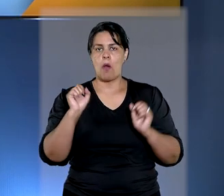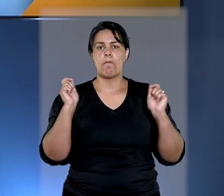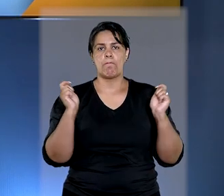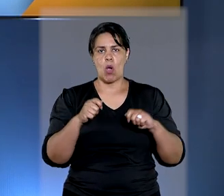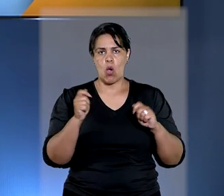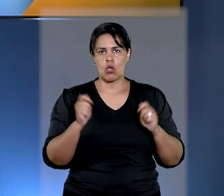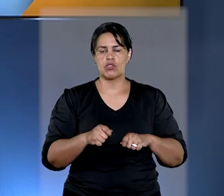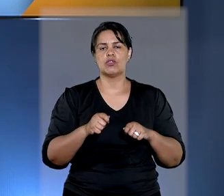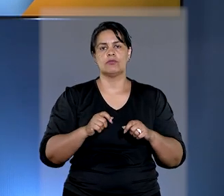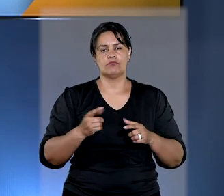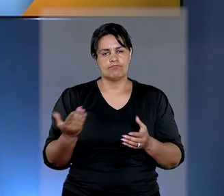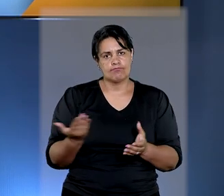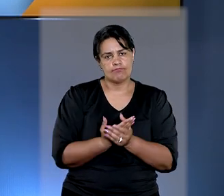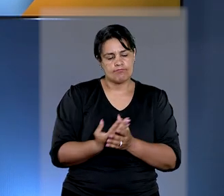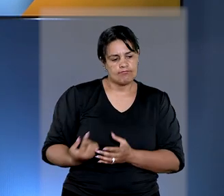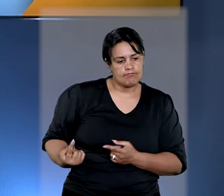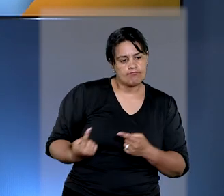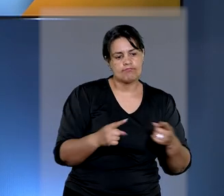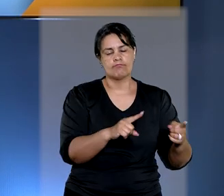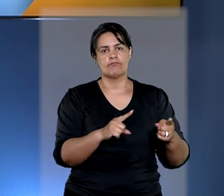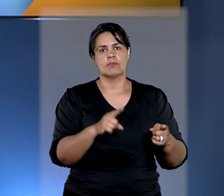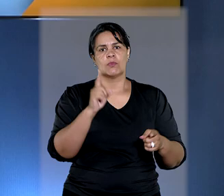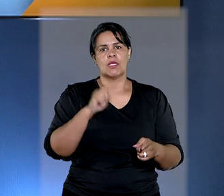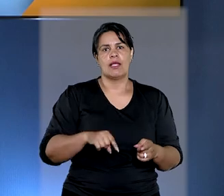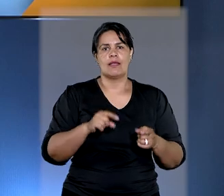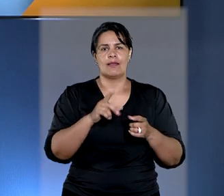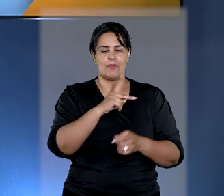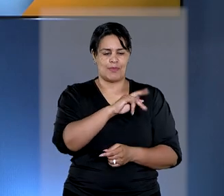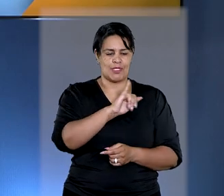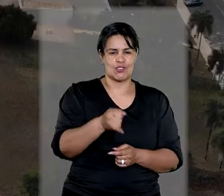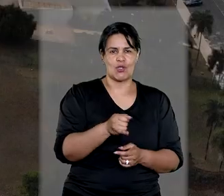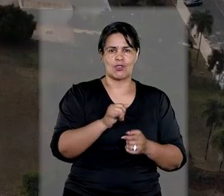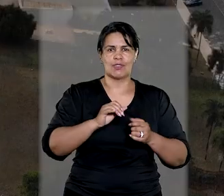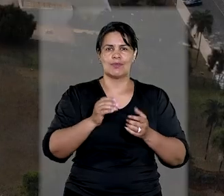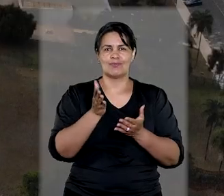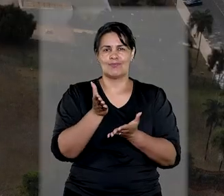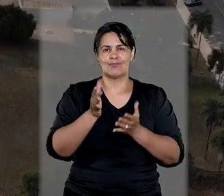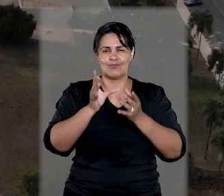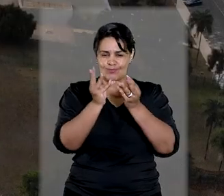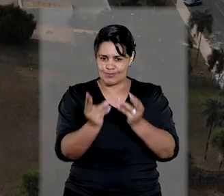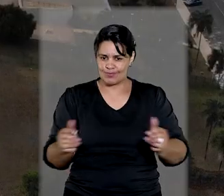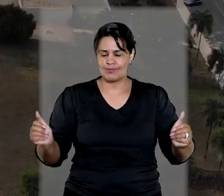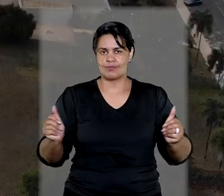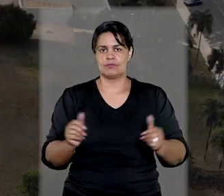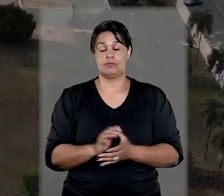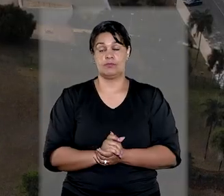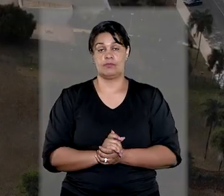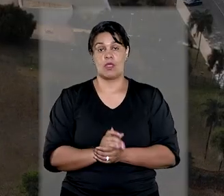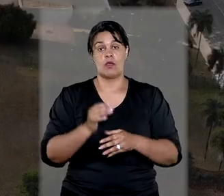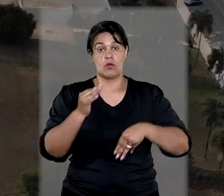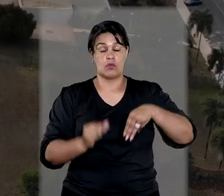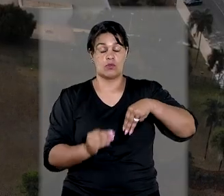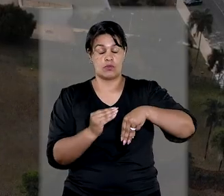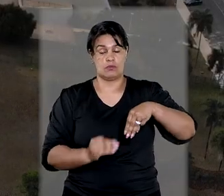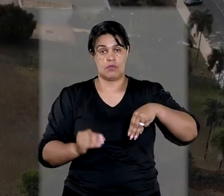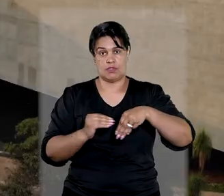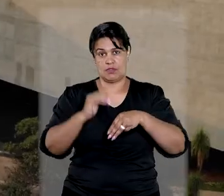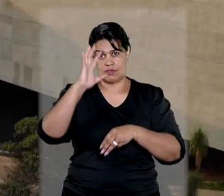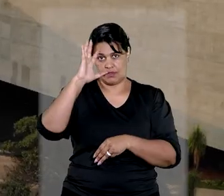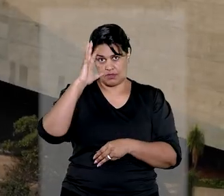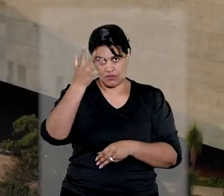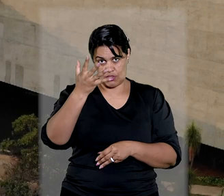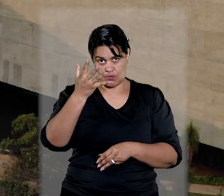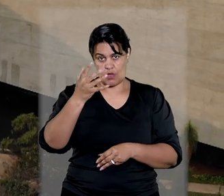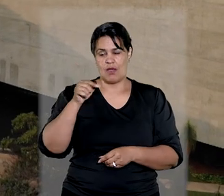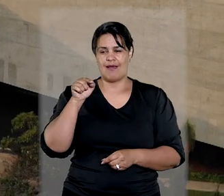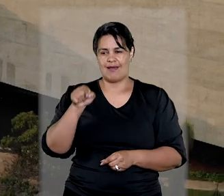desconsideração inversa da personalidade jurídica. Por unanimidade, os ministros decidiram que o sócio-devedor